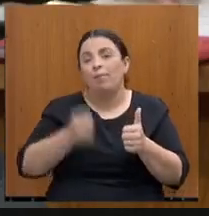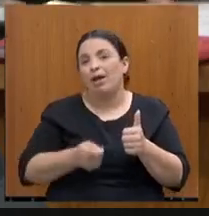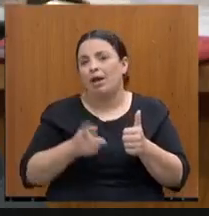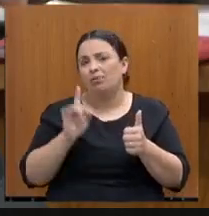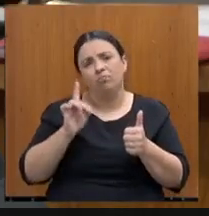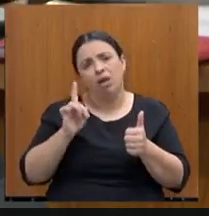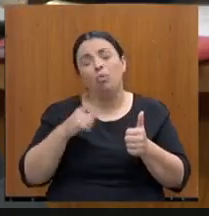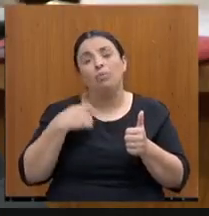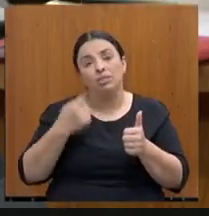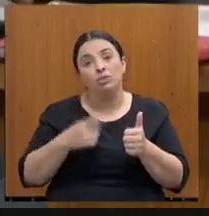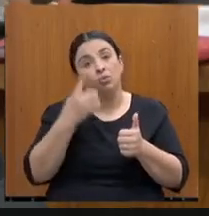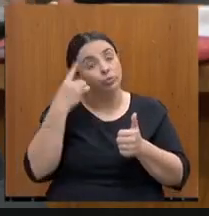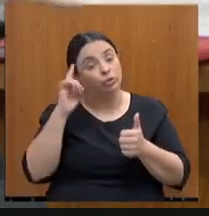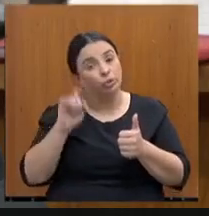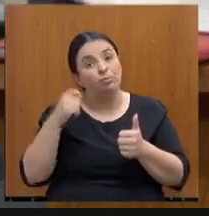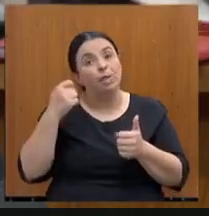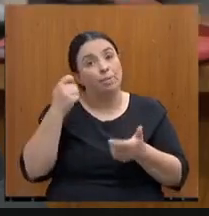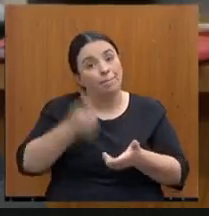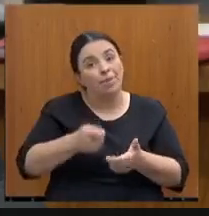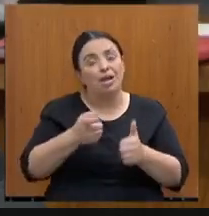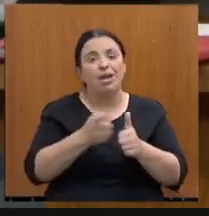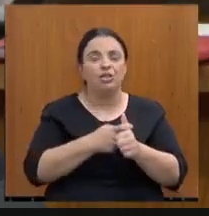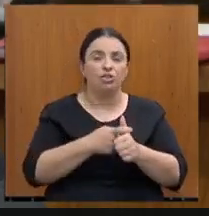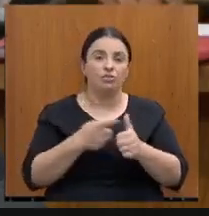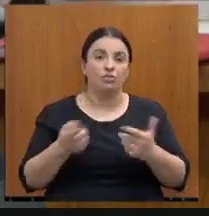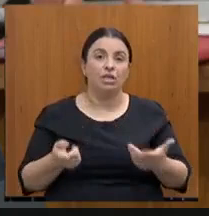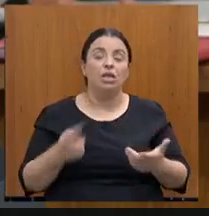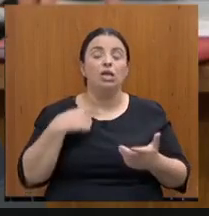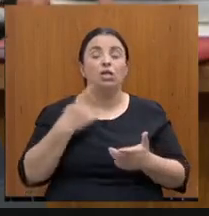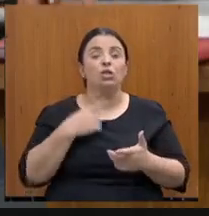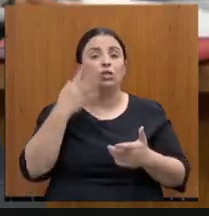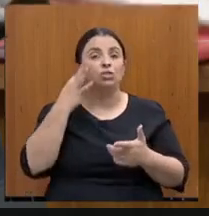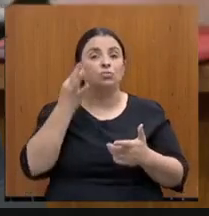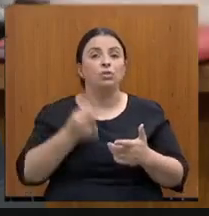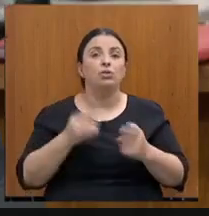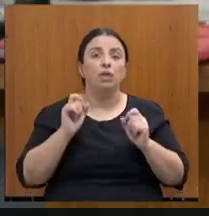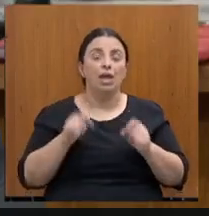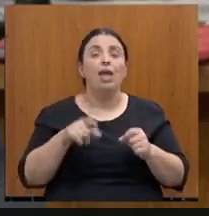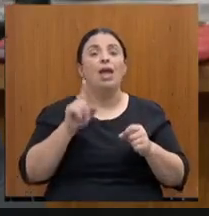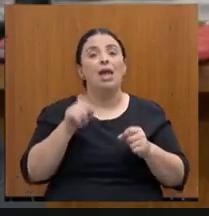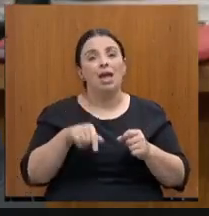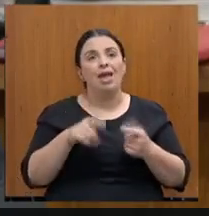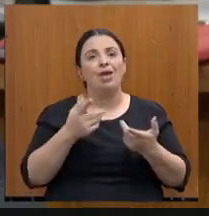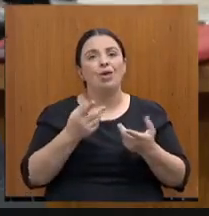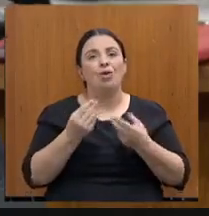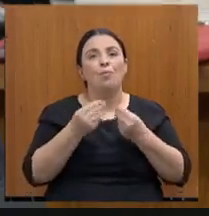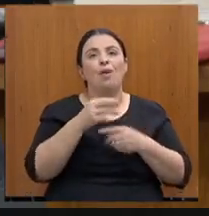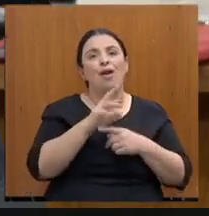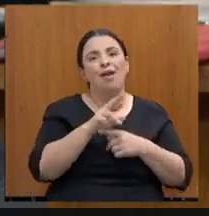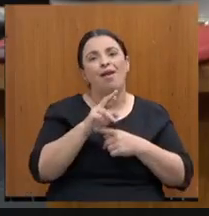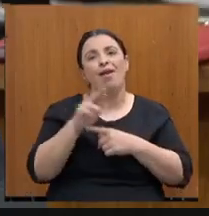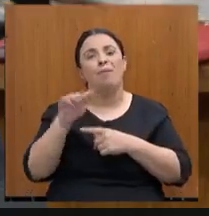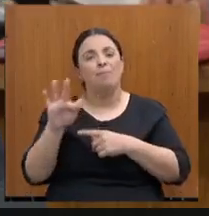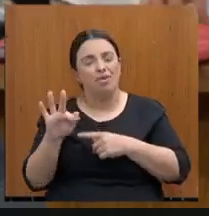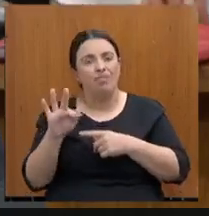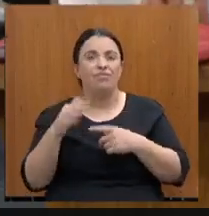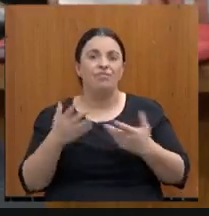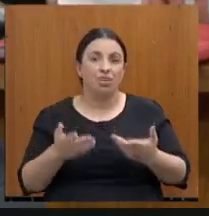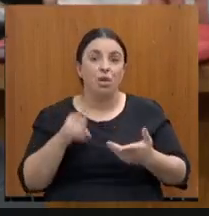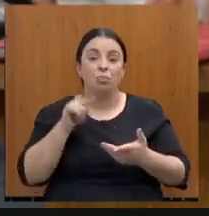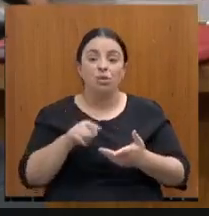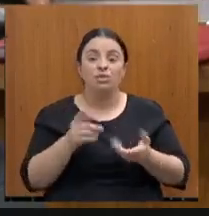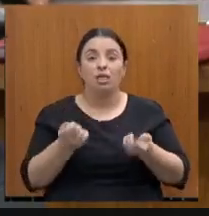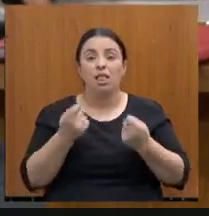entende, a forma, aliás, a gente entende que seria via regime de reparação fiscal, porque ele traz uma situação muito